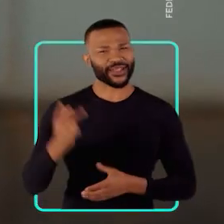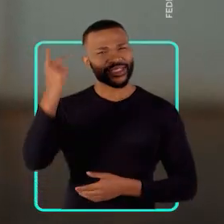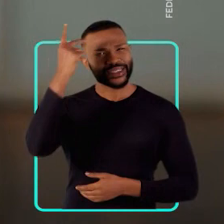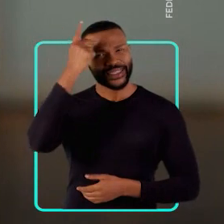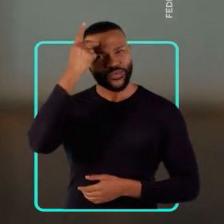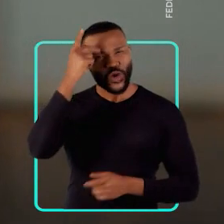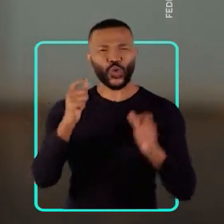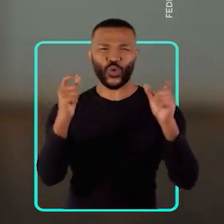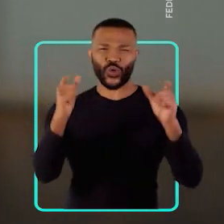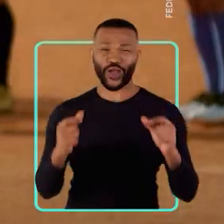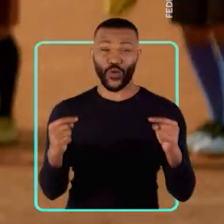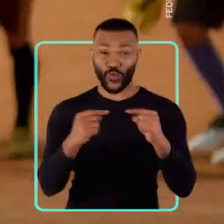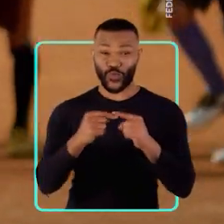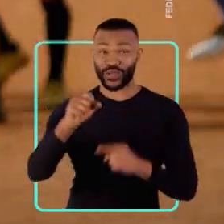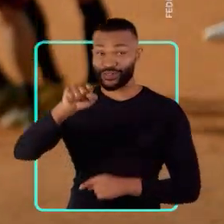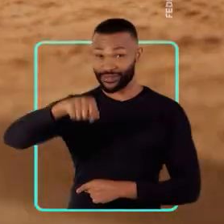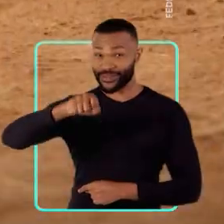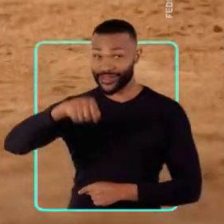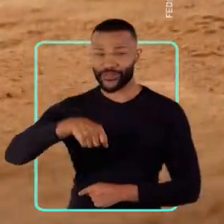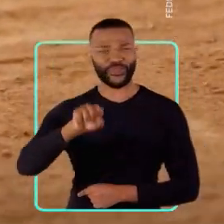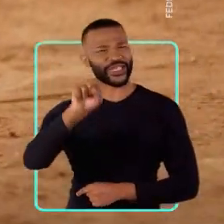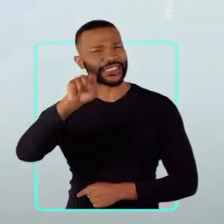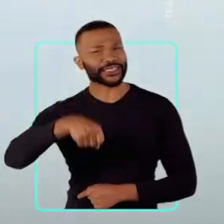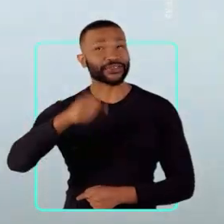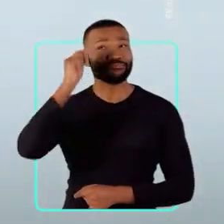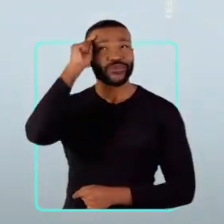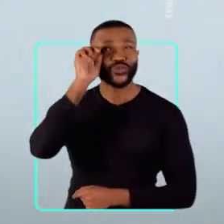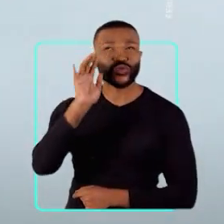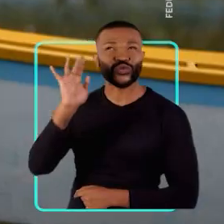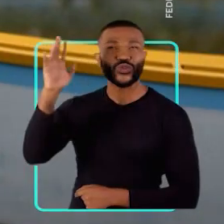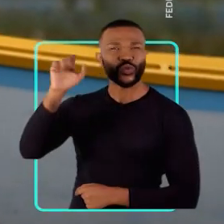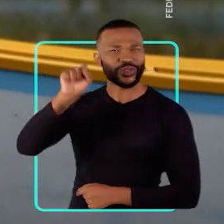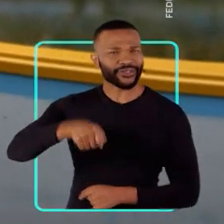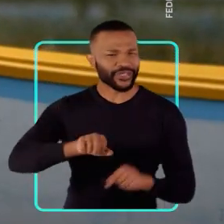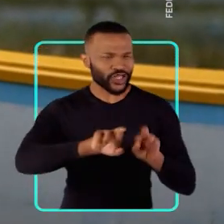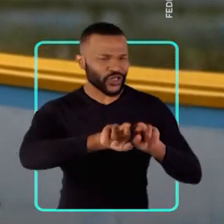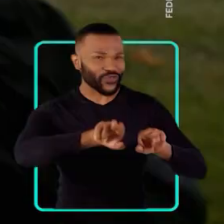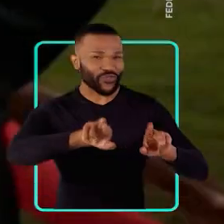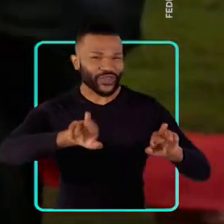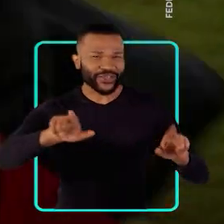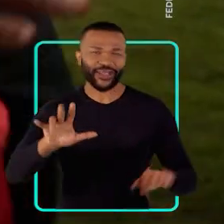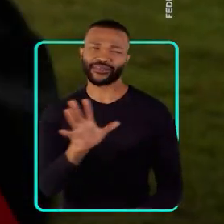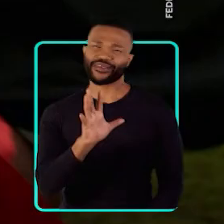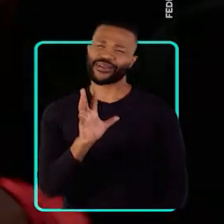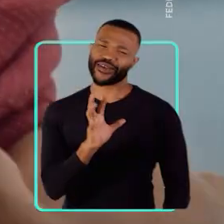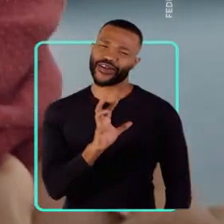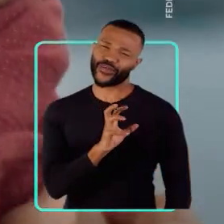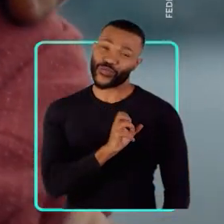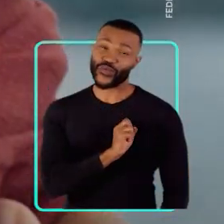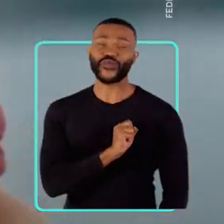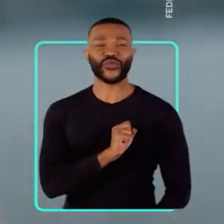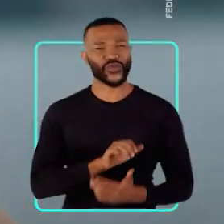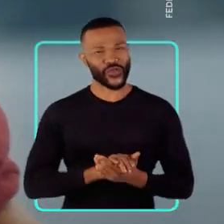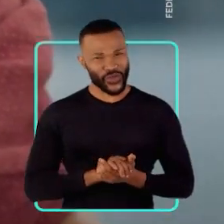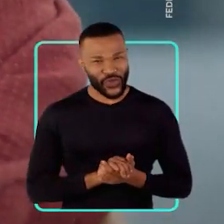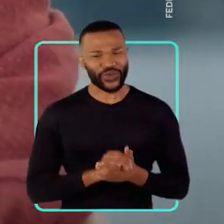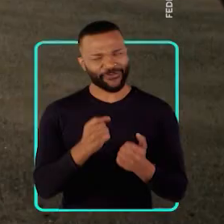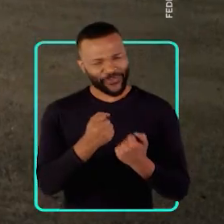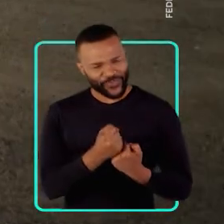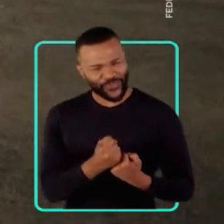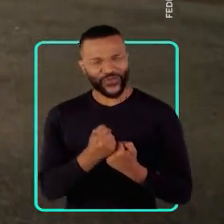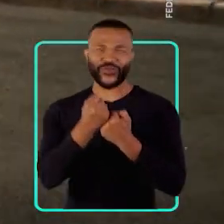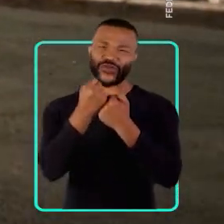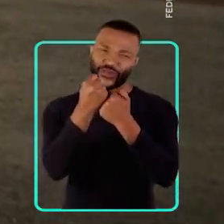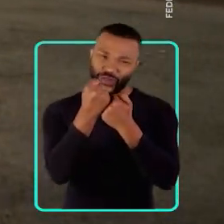São Paulo é a terra do sim. Sim aos sonhos, sim à diversidade, ao amor e à